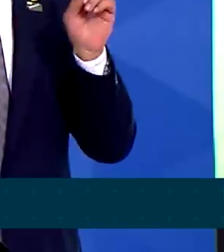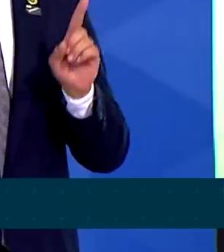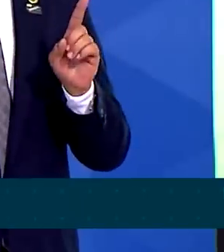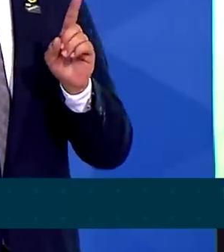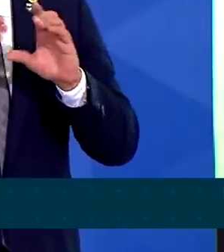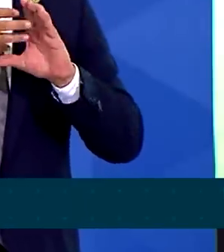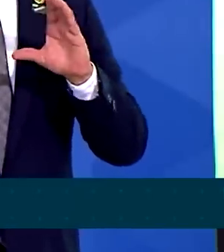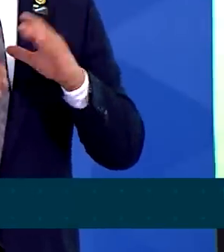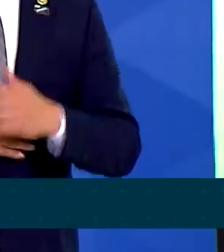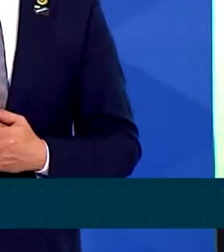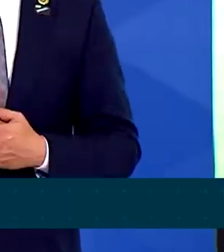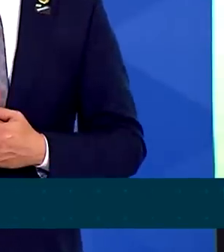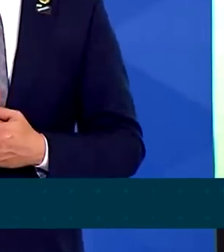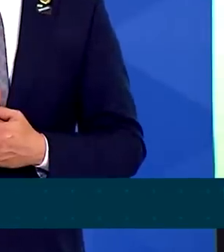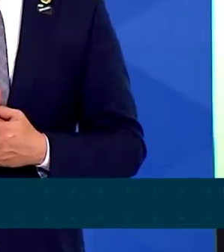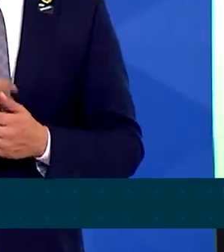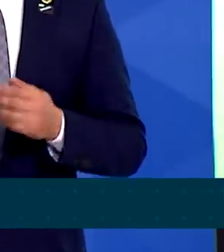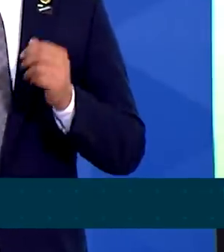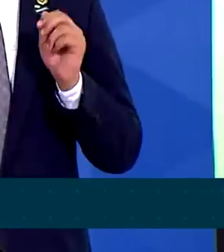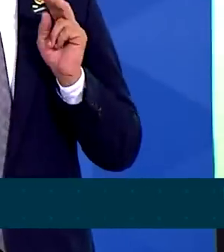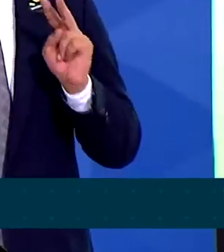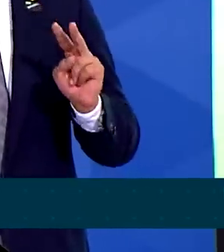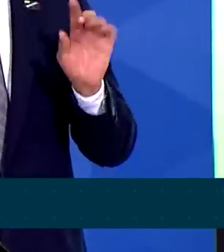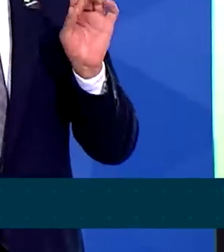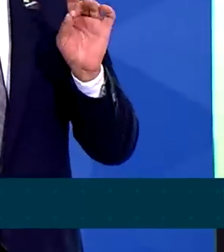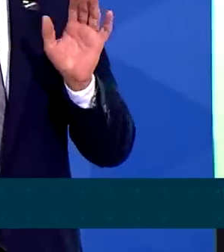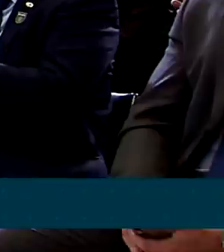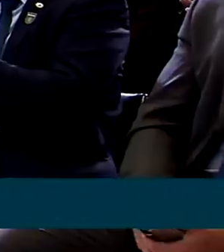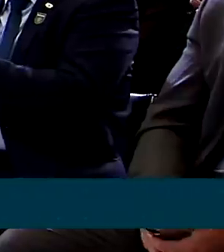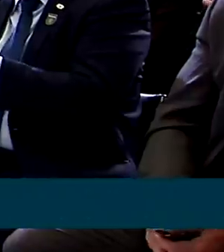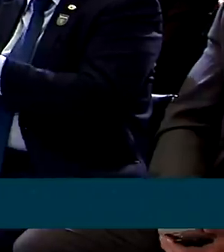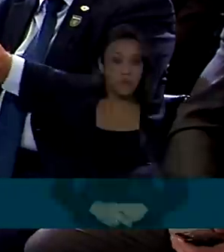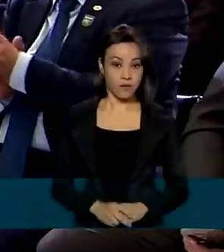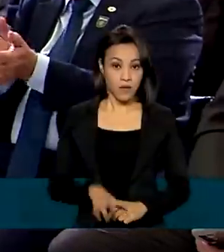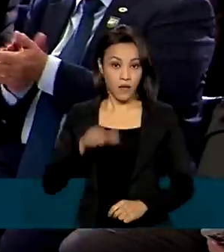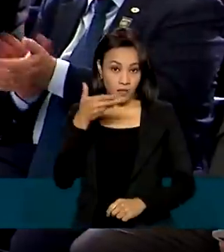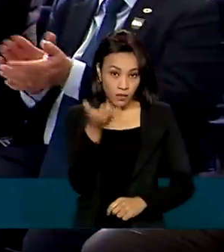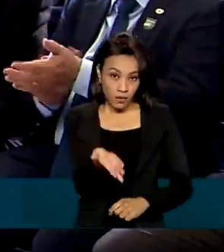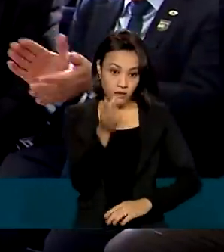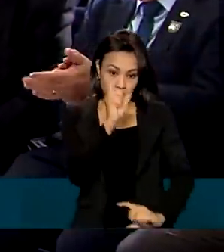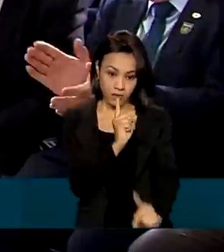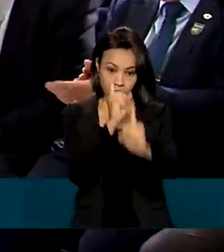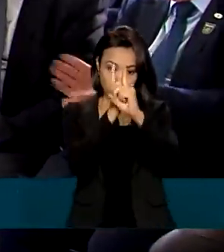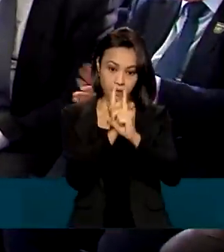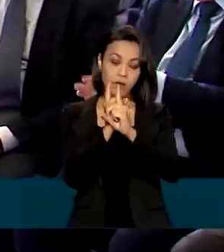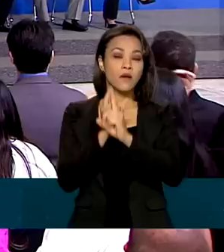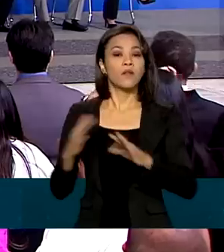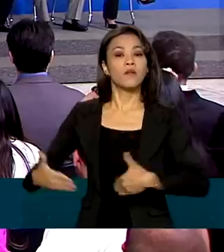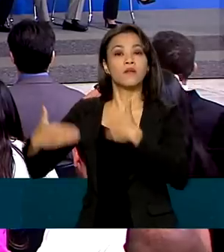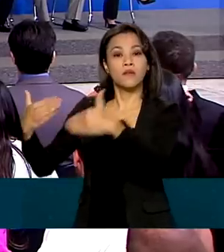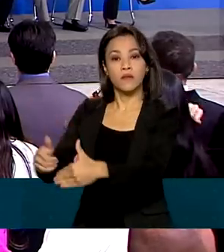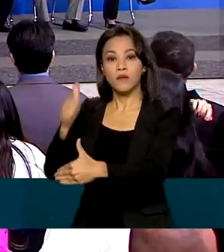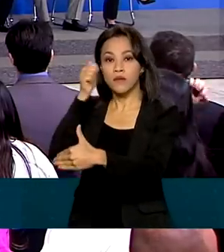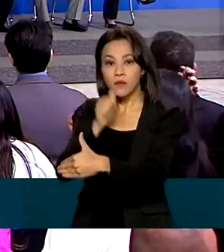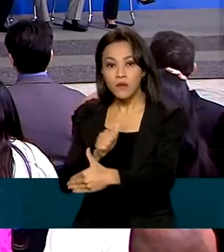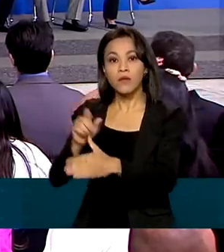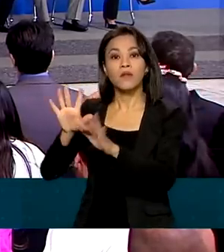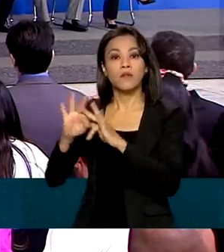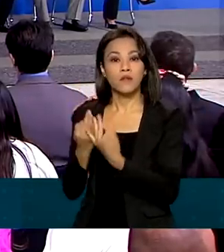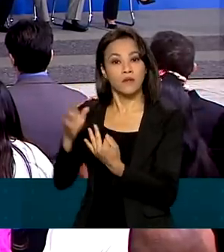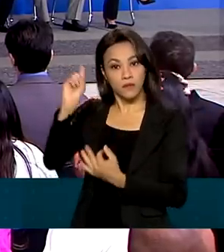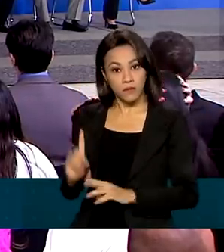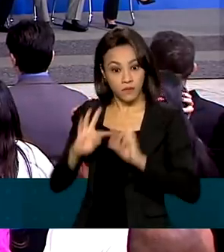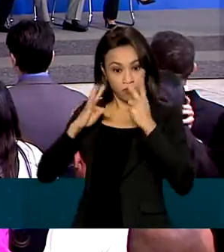raras. Temos um olhar especial para essas famílias. Ainda durante a cerimônia, o Ministério da Mulher, da Família e dos Direitos